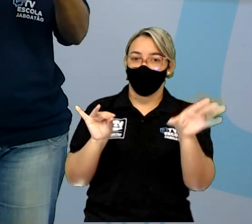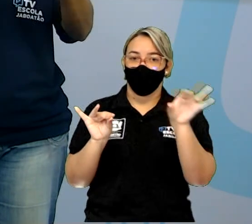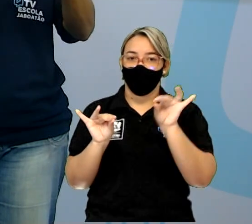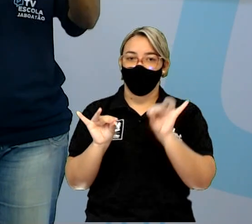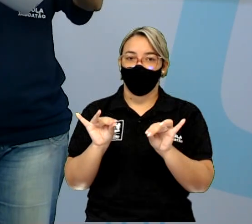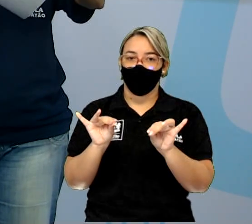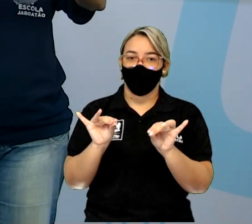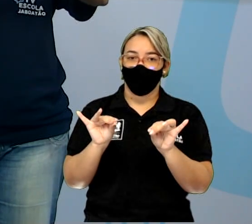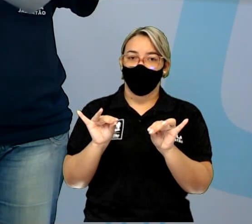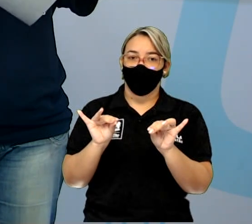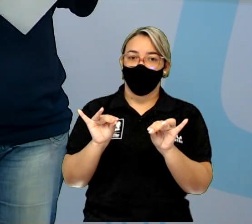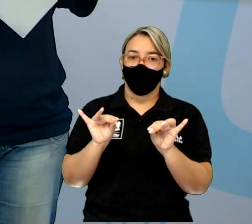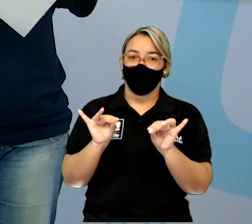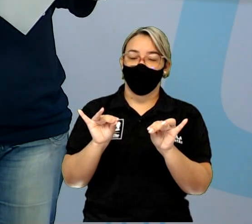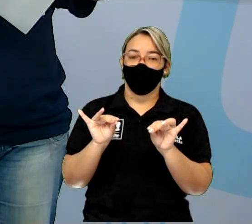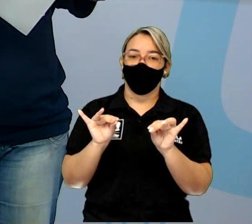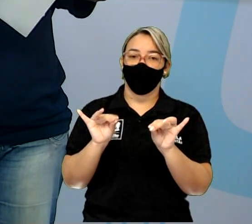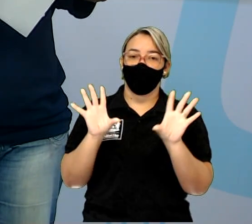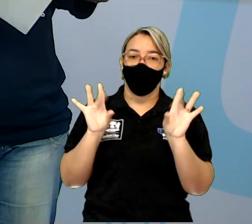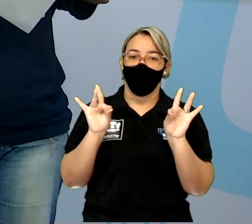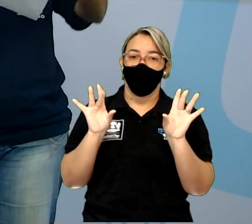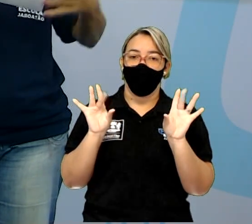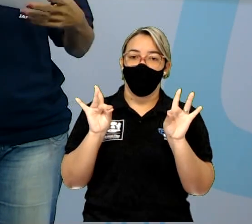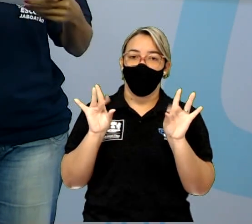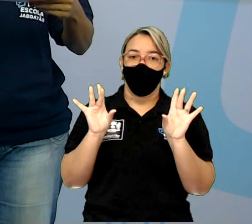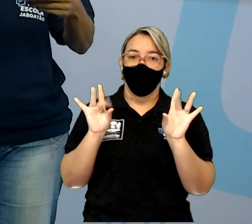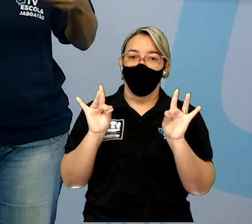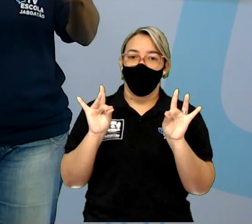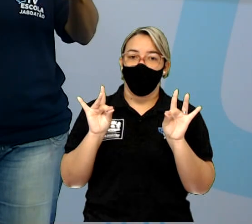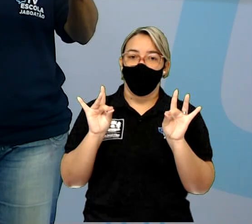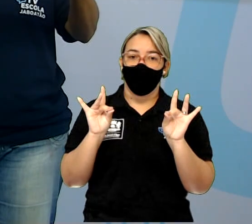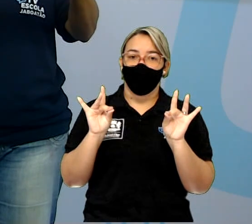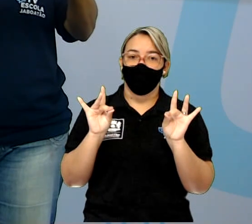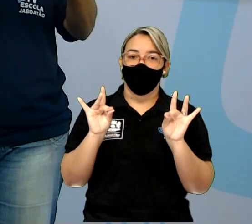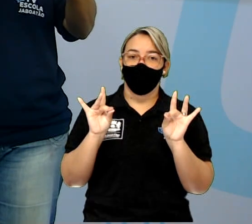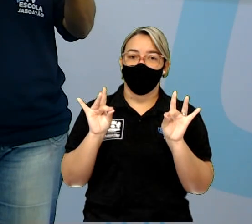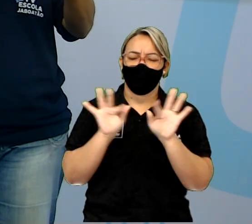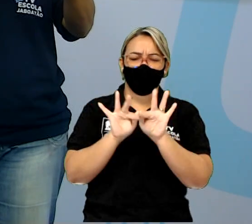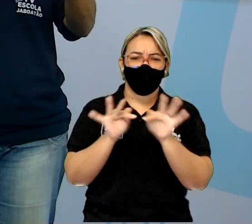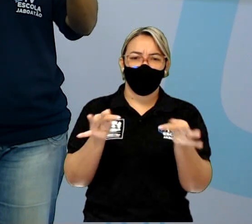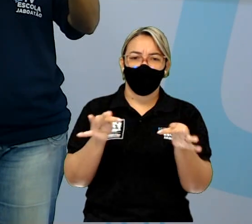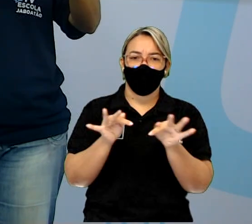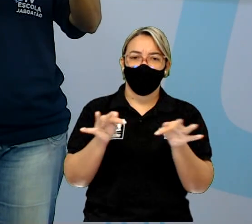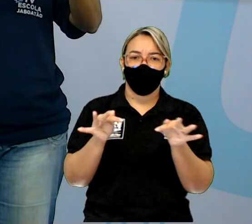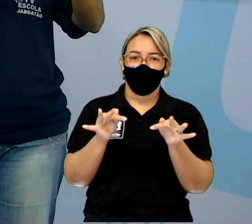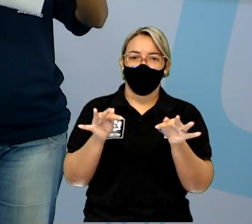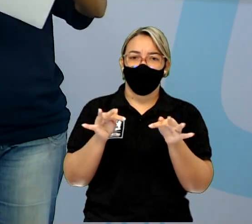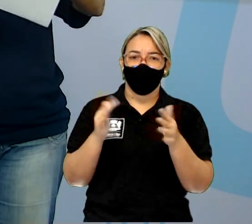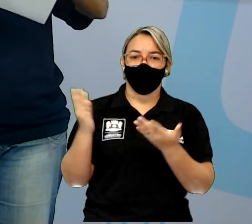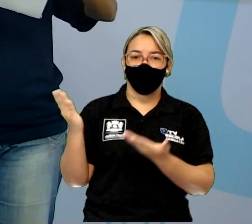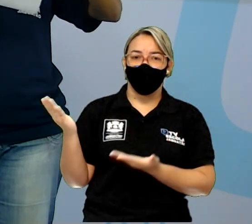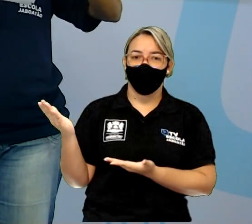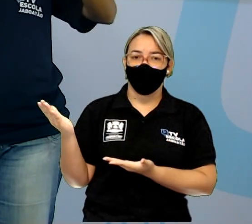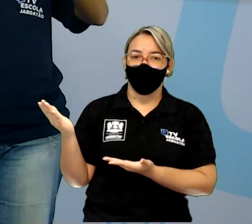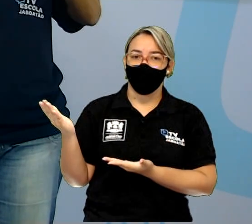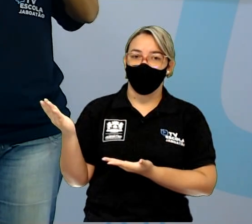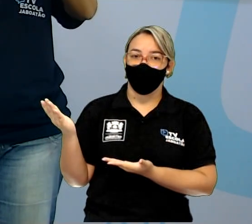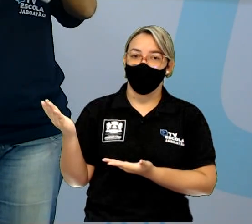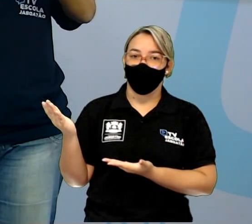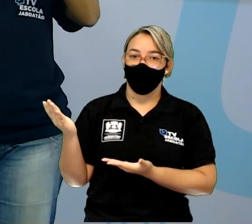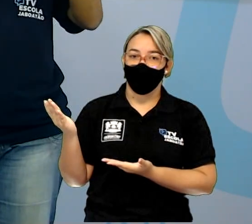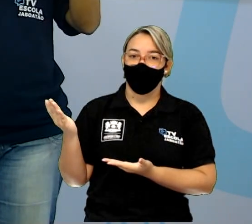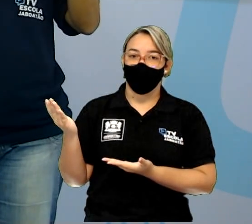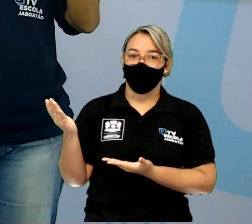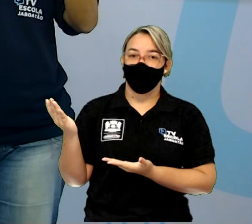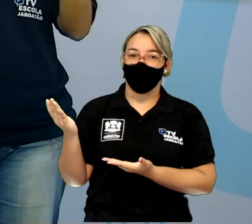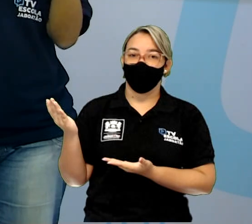uma orelhinha, e para o outro. E aí você dobra a parte de cima e vira